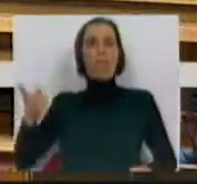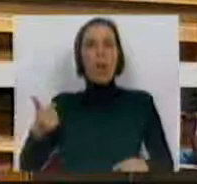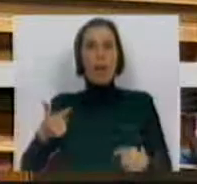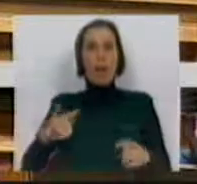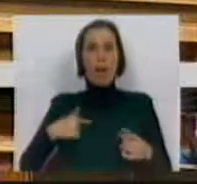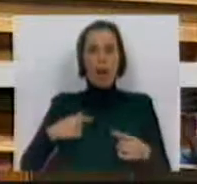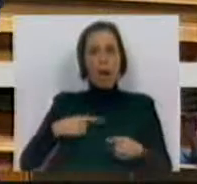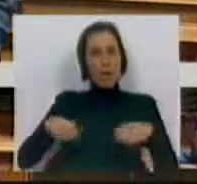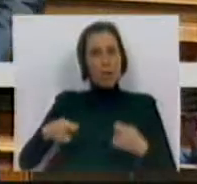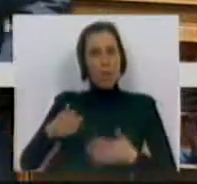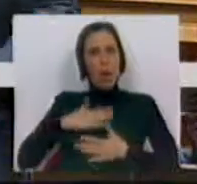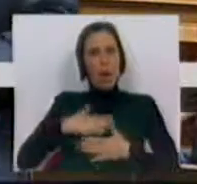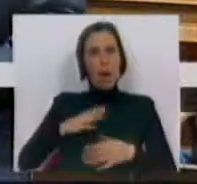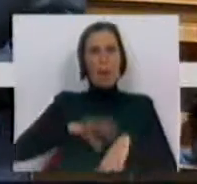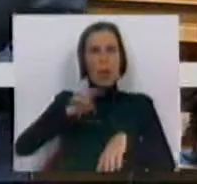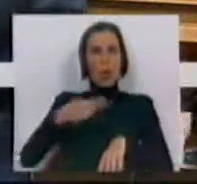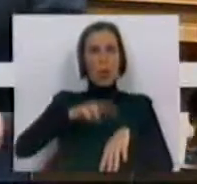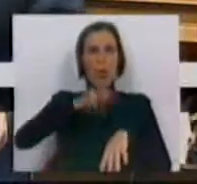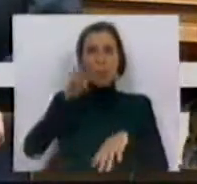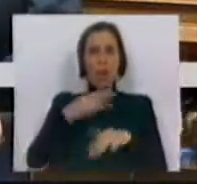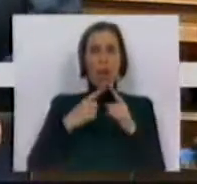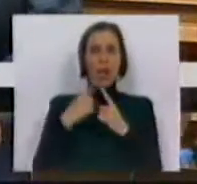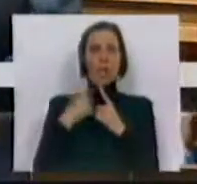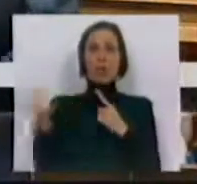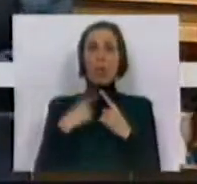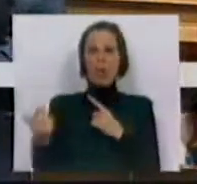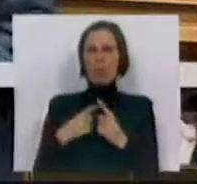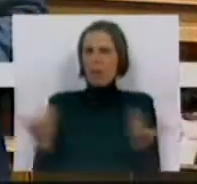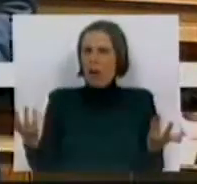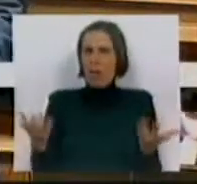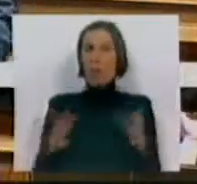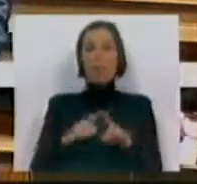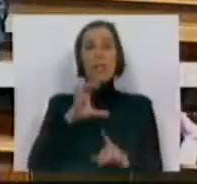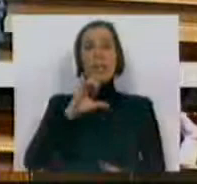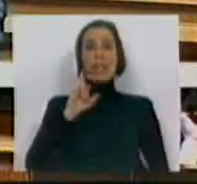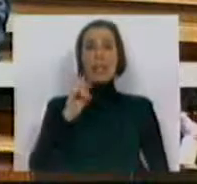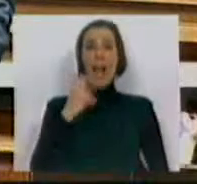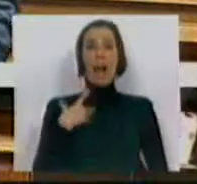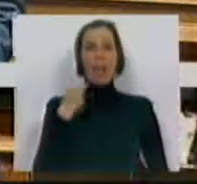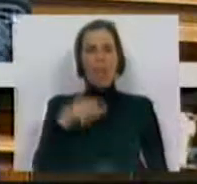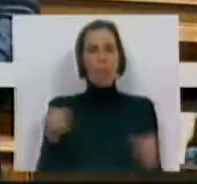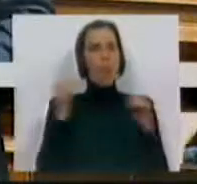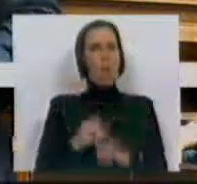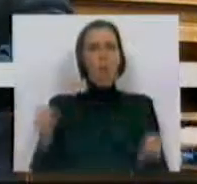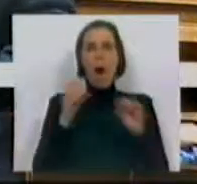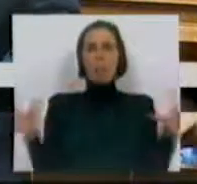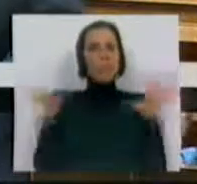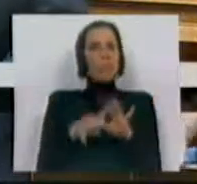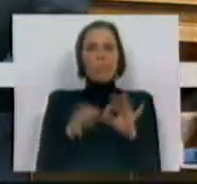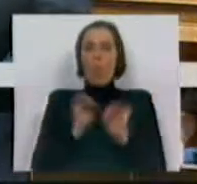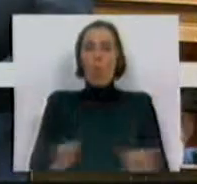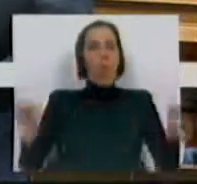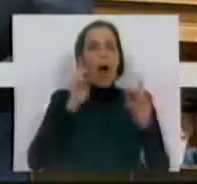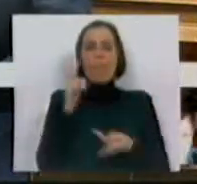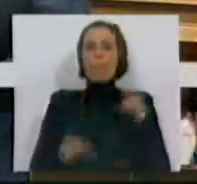suas pensas, com mais de duas ou três horas de deslocação. E, portanto, o SEADAP não tem aqui nenhuma ligação, não há